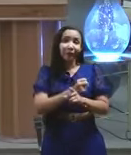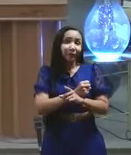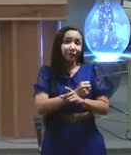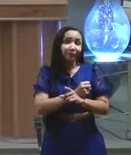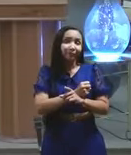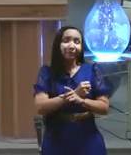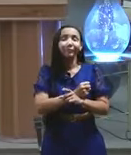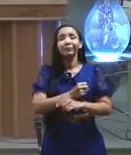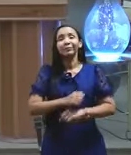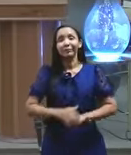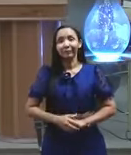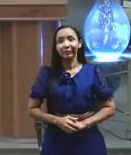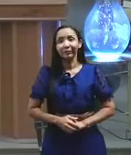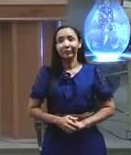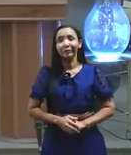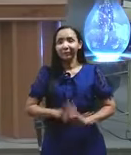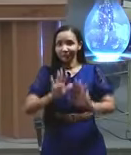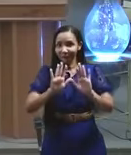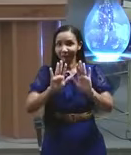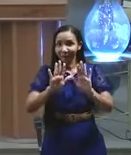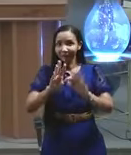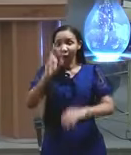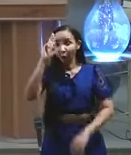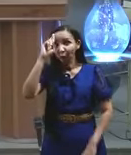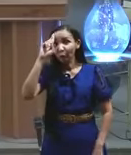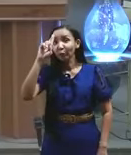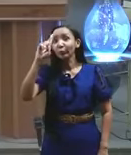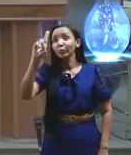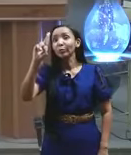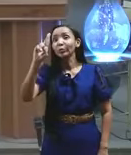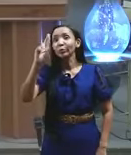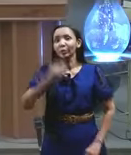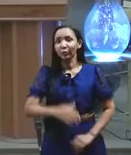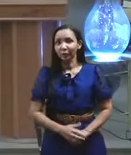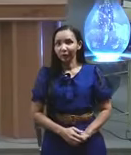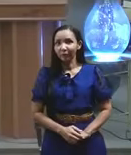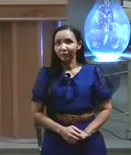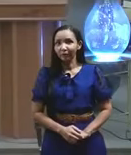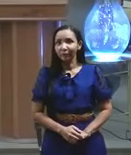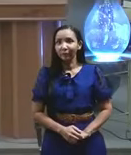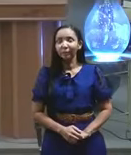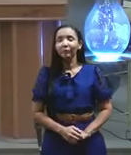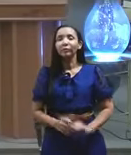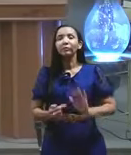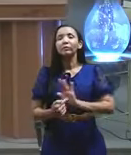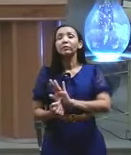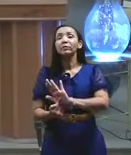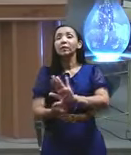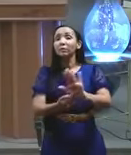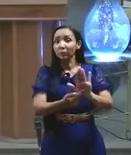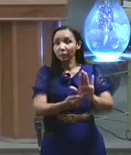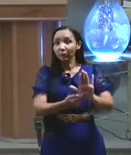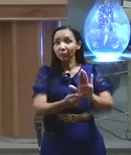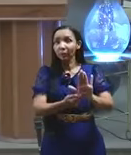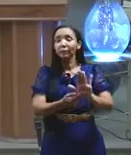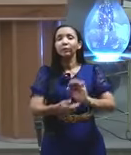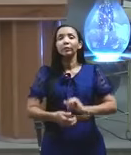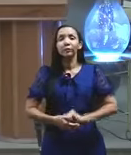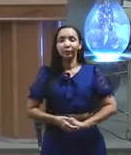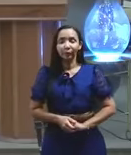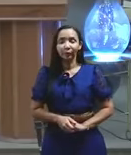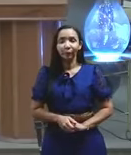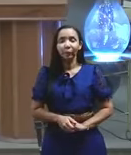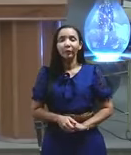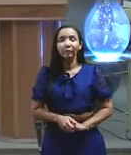Senhor só vai concretizar agora para a igreja essa derrota do diabo. Jesus já derrotou ele. Agora, para nós,